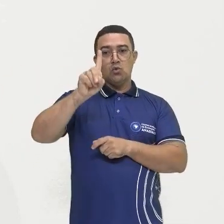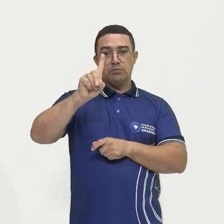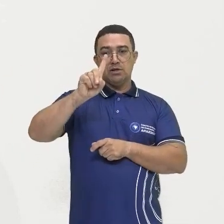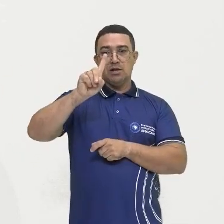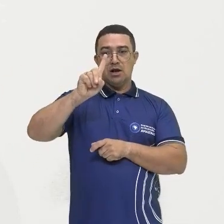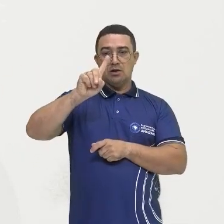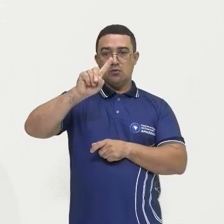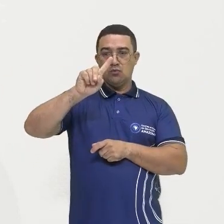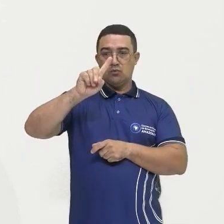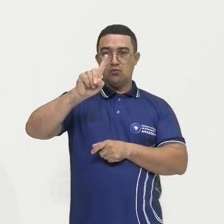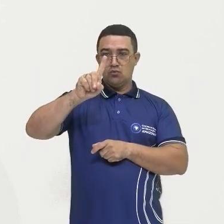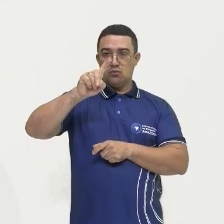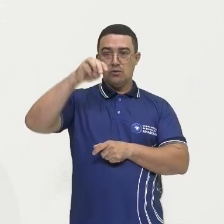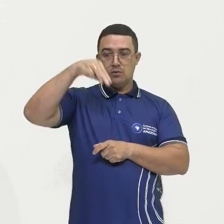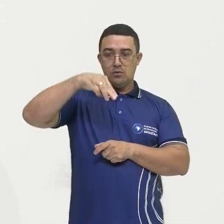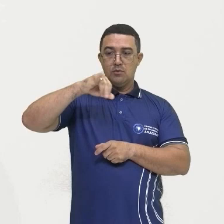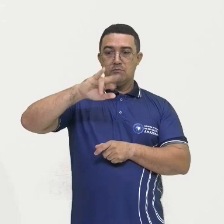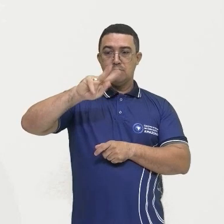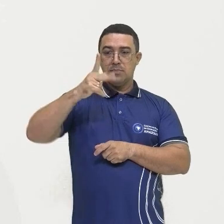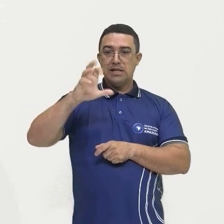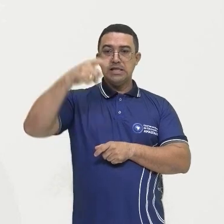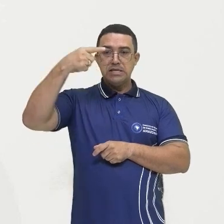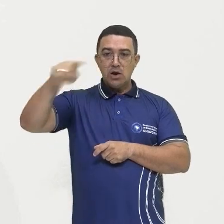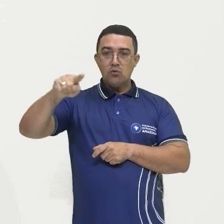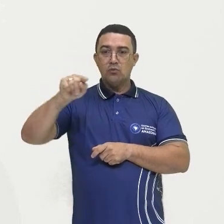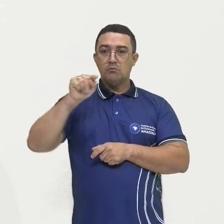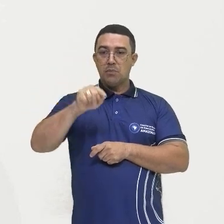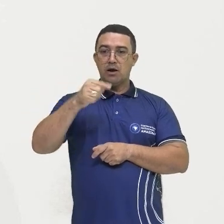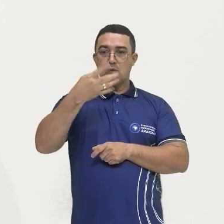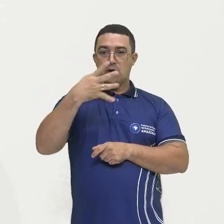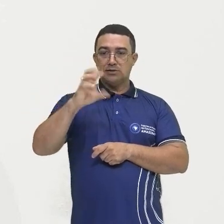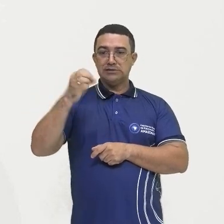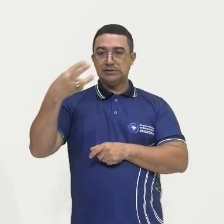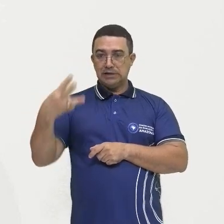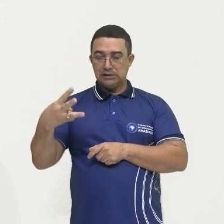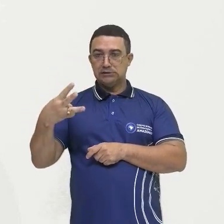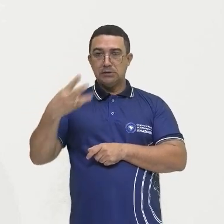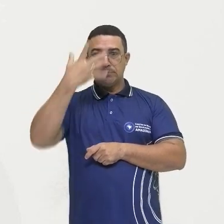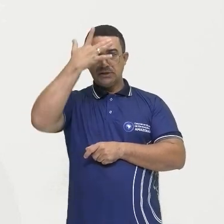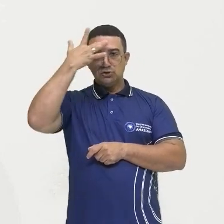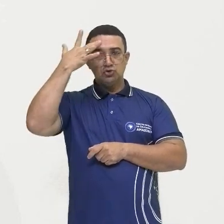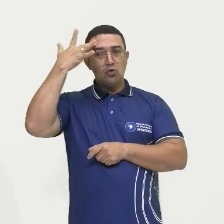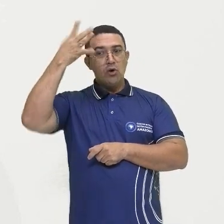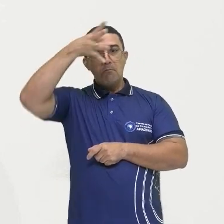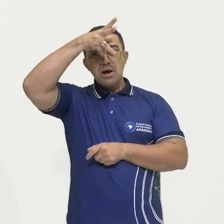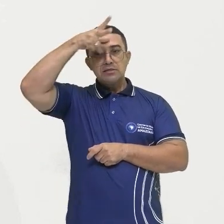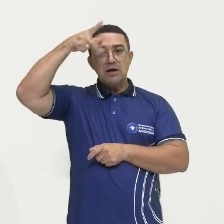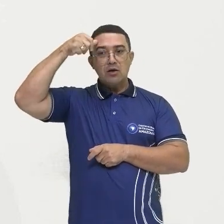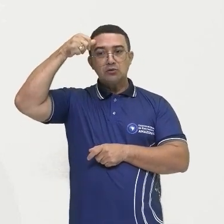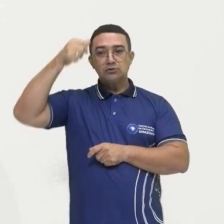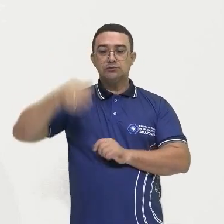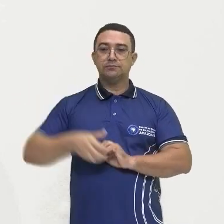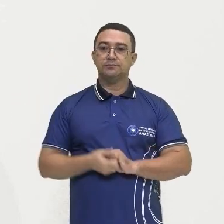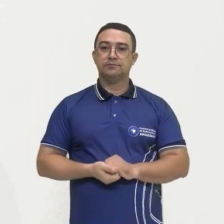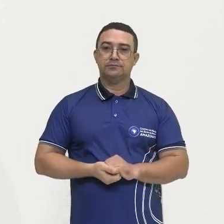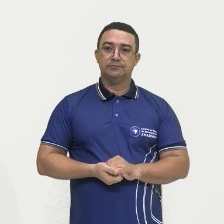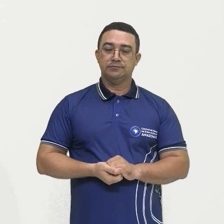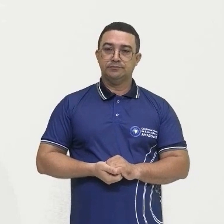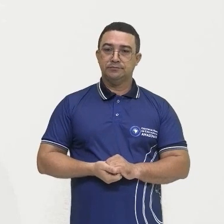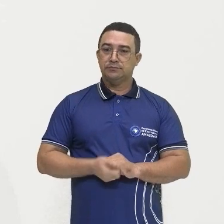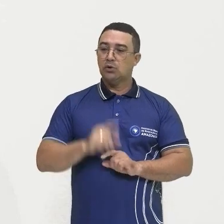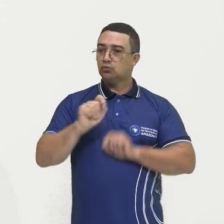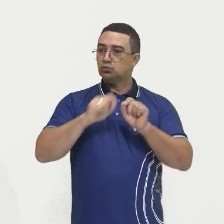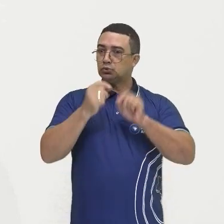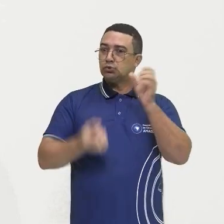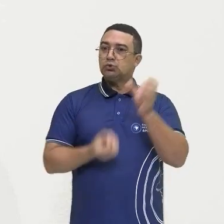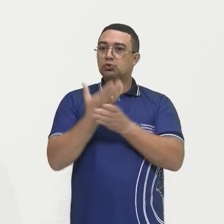de 400 mil da população se concentrando na cidade de Manaus. Então, uma das tendências que